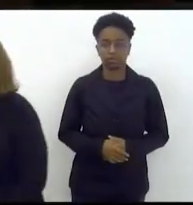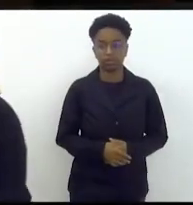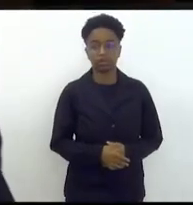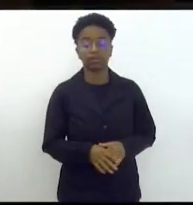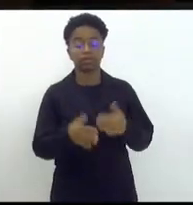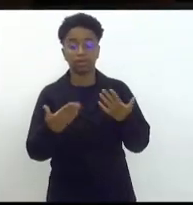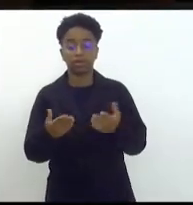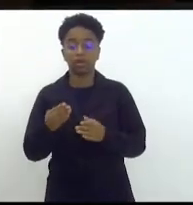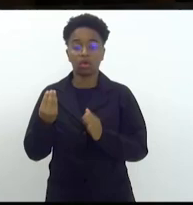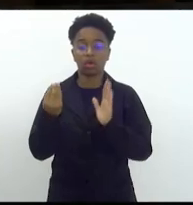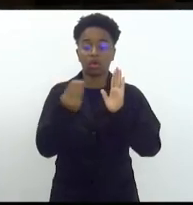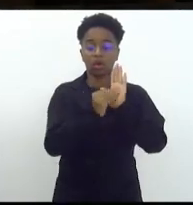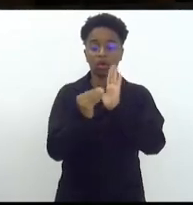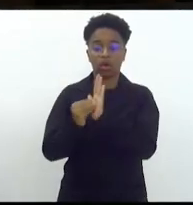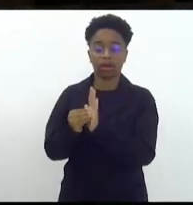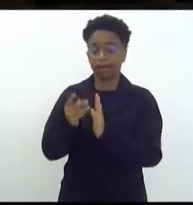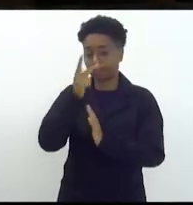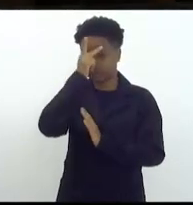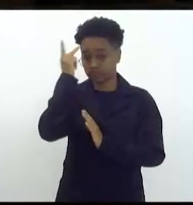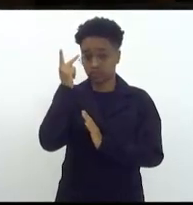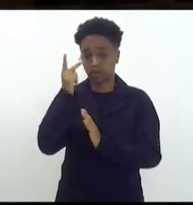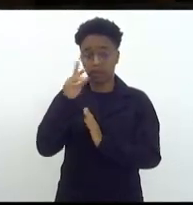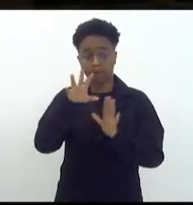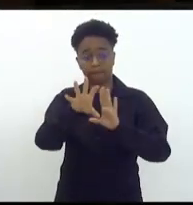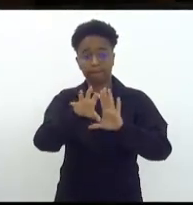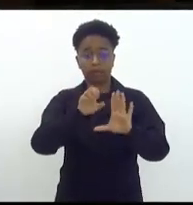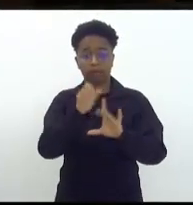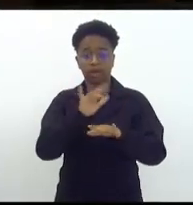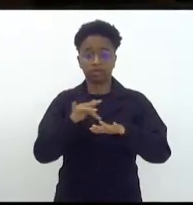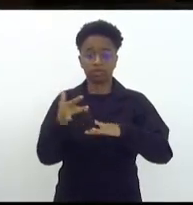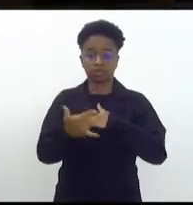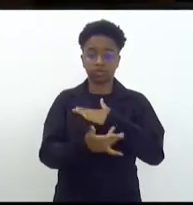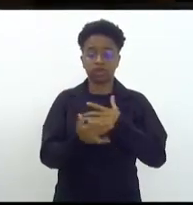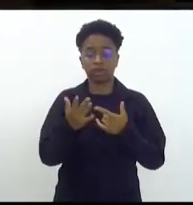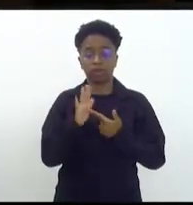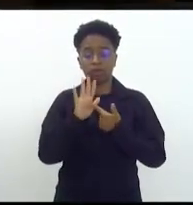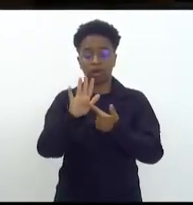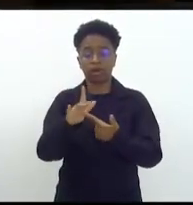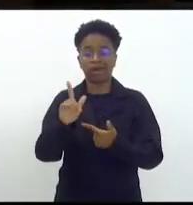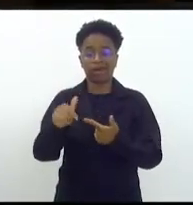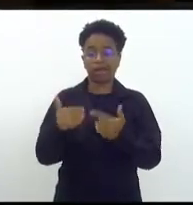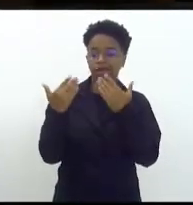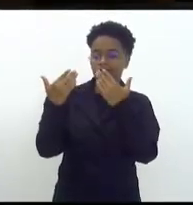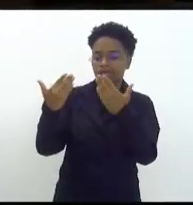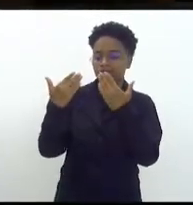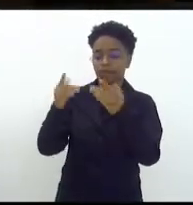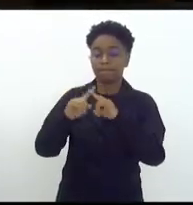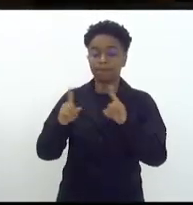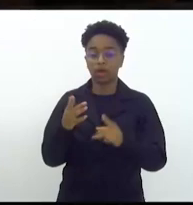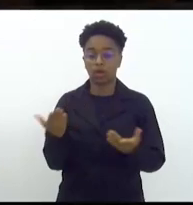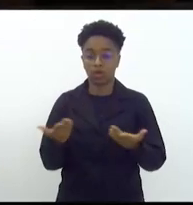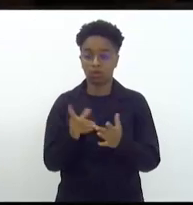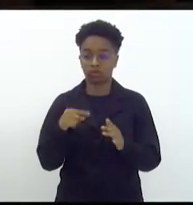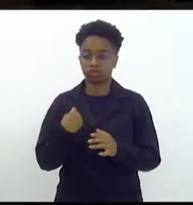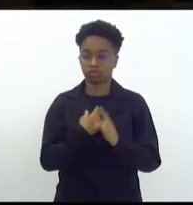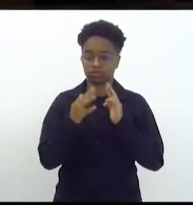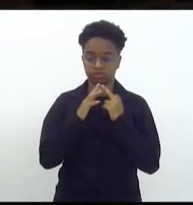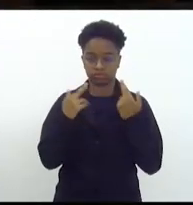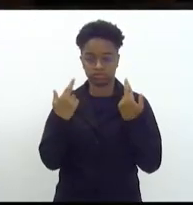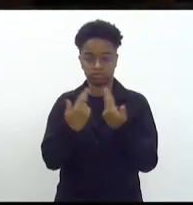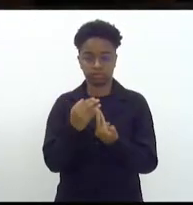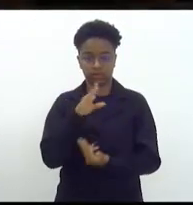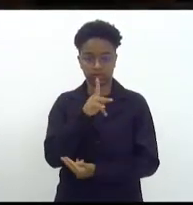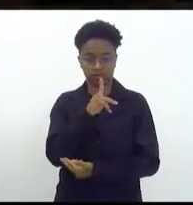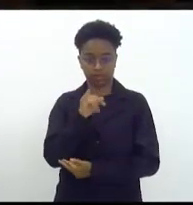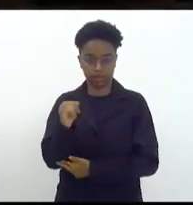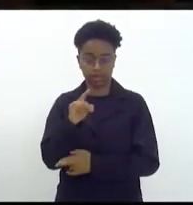das redes sociais supostos suspeitos então hoje a oitiva na CPI que eu presido nessa casa